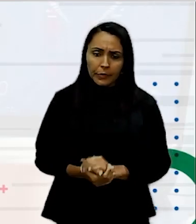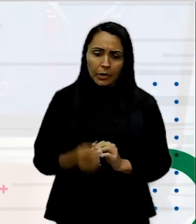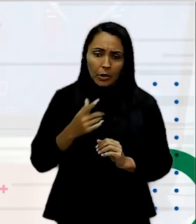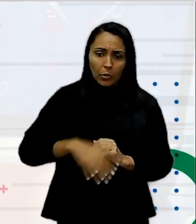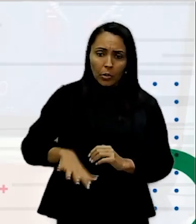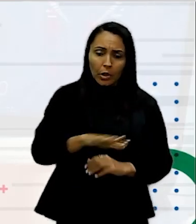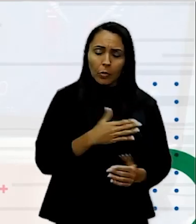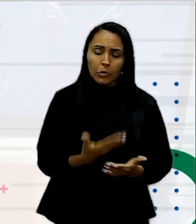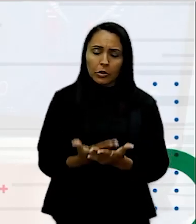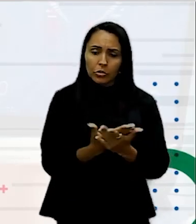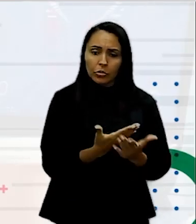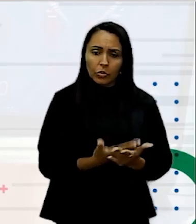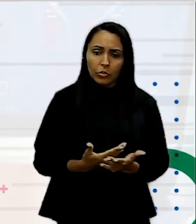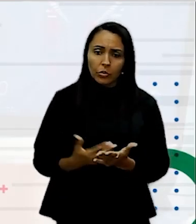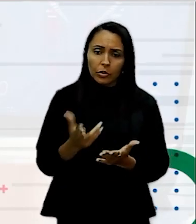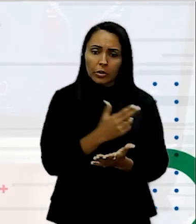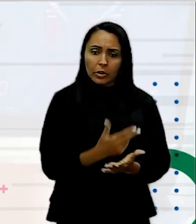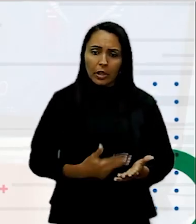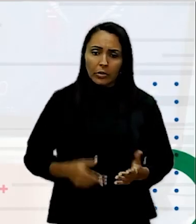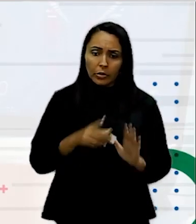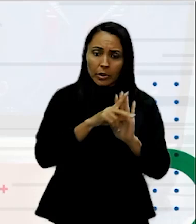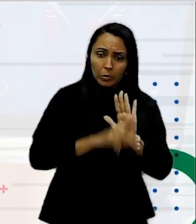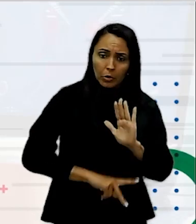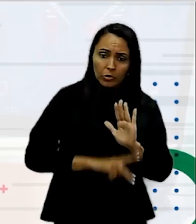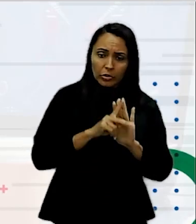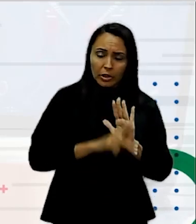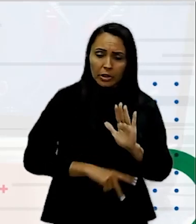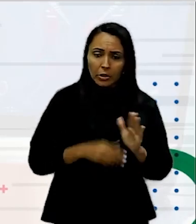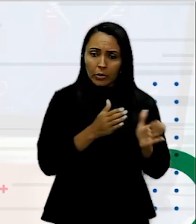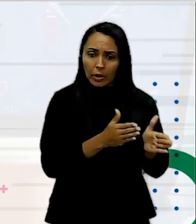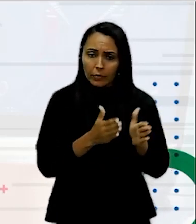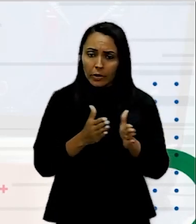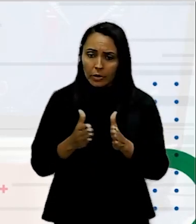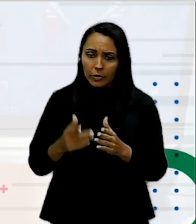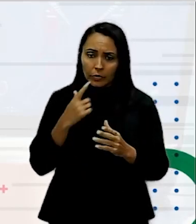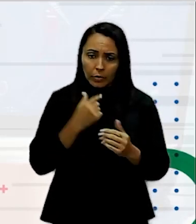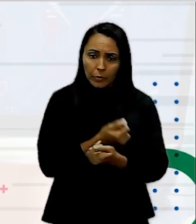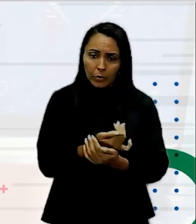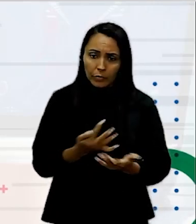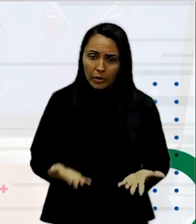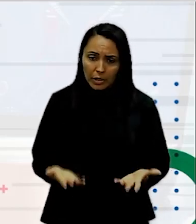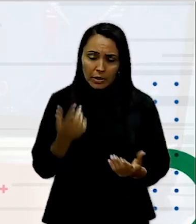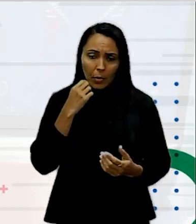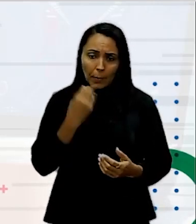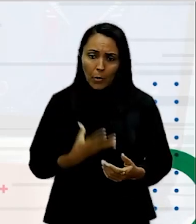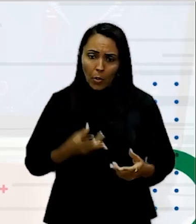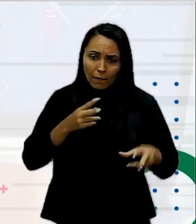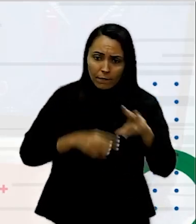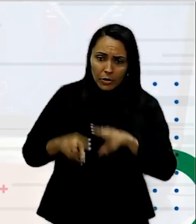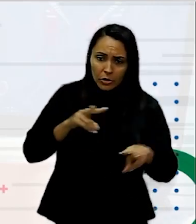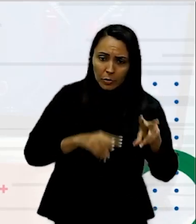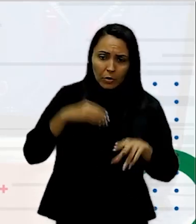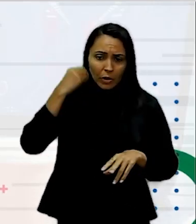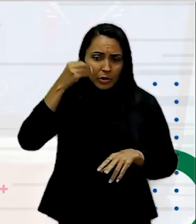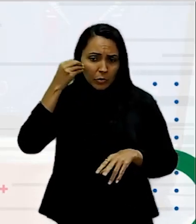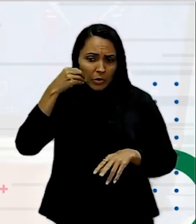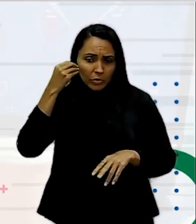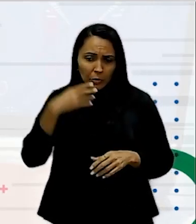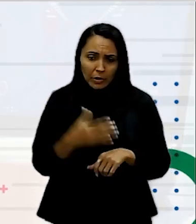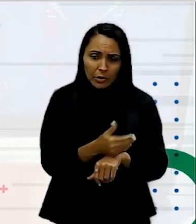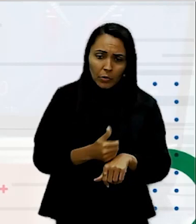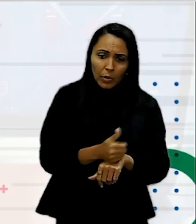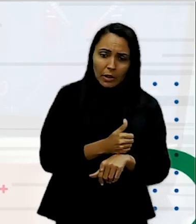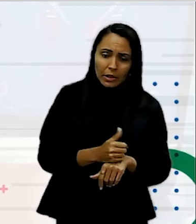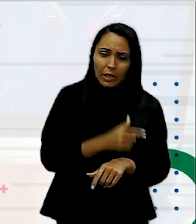campo de estudo do design que projeta e prototipo interfaces buscando oferecer uma boa usabilidade e uma experiência de qualidade aos usuários